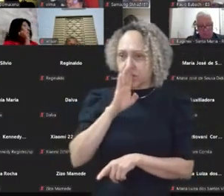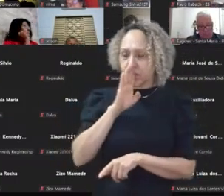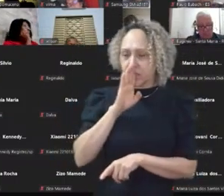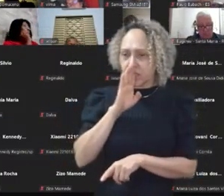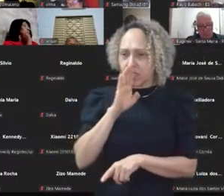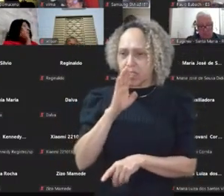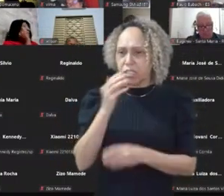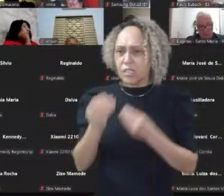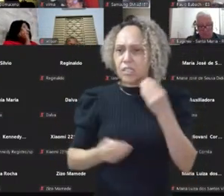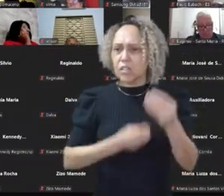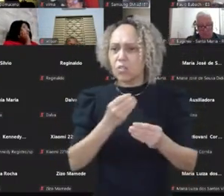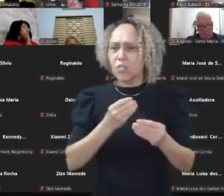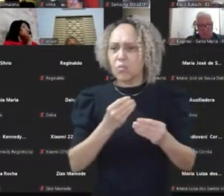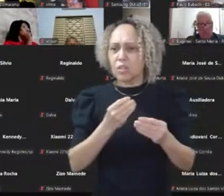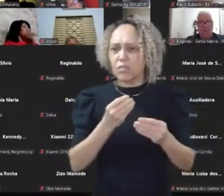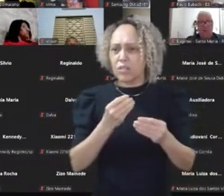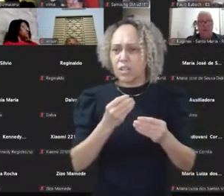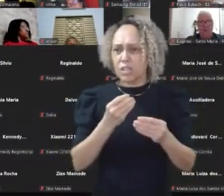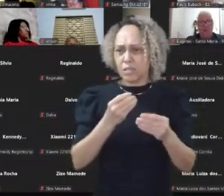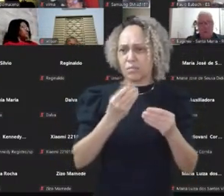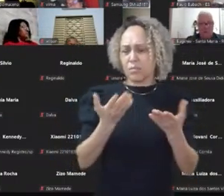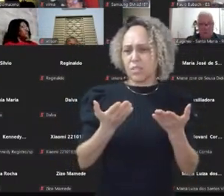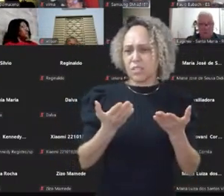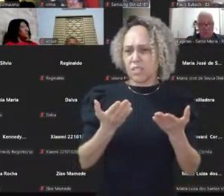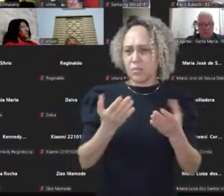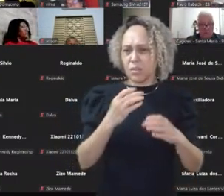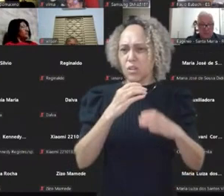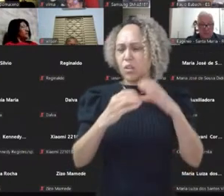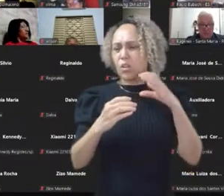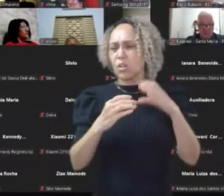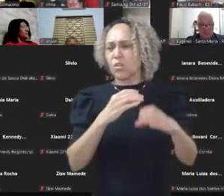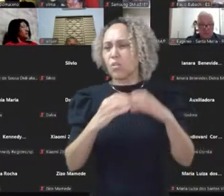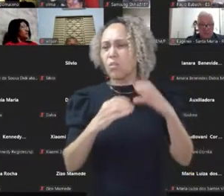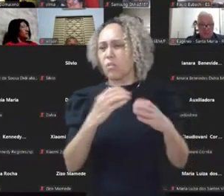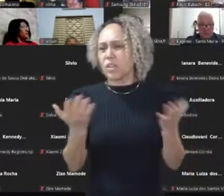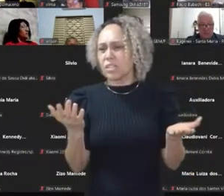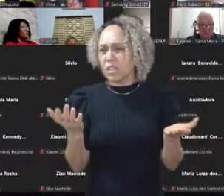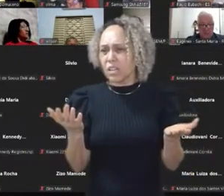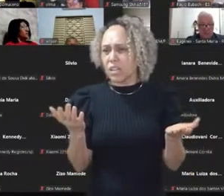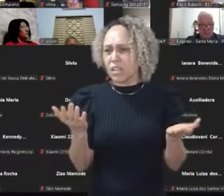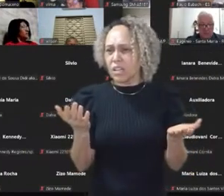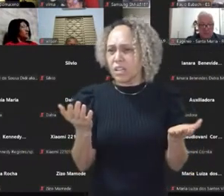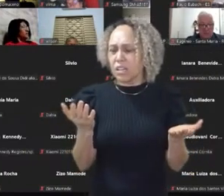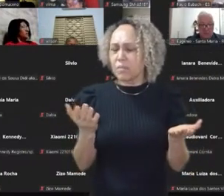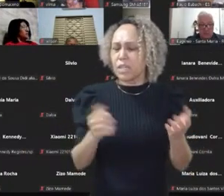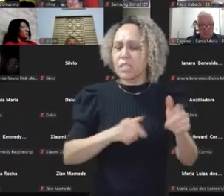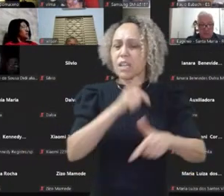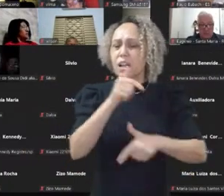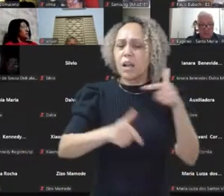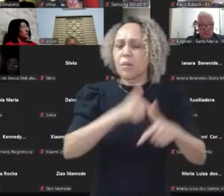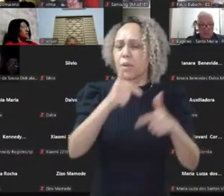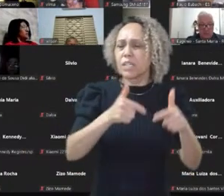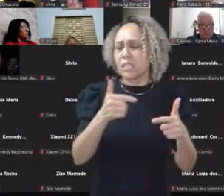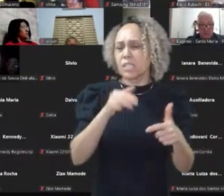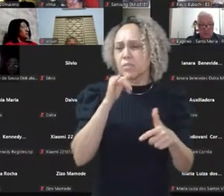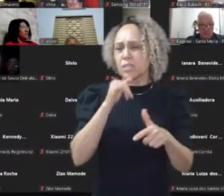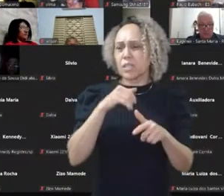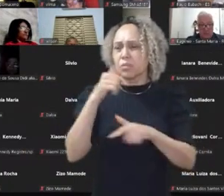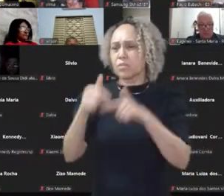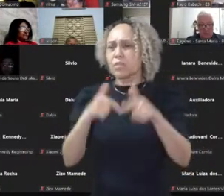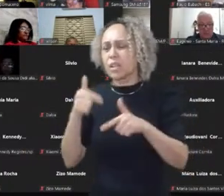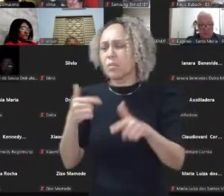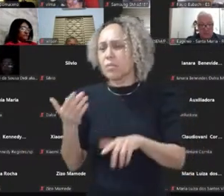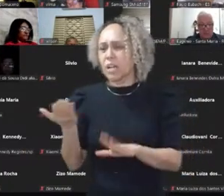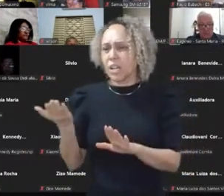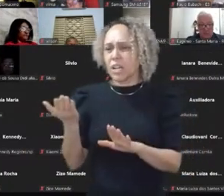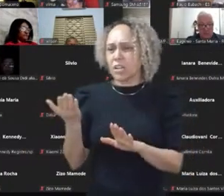você vai falar para um trans que tem a sua vida ameaçada e ele não falar sobre a bandeira dele? Mas e a bandeira do trabalho? E a bandeira que... E como a gente busca